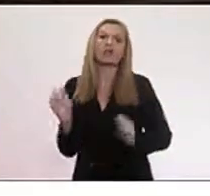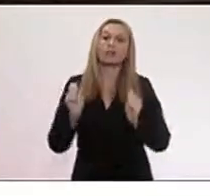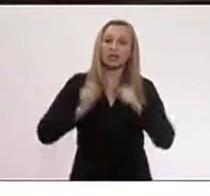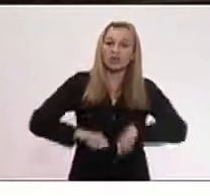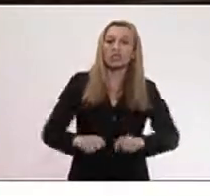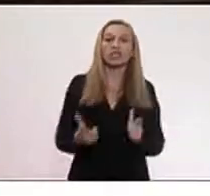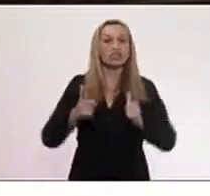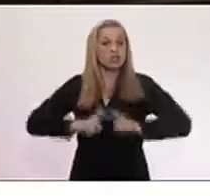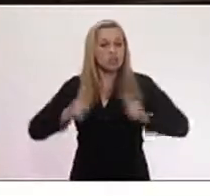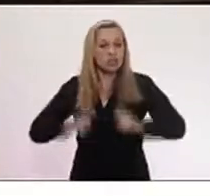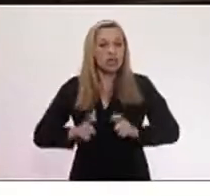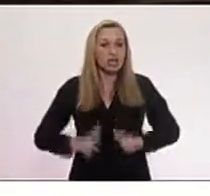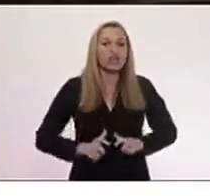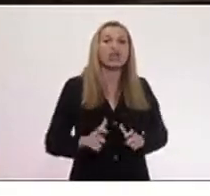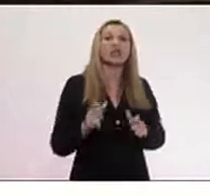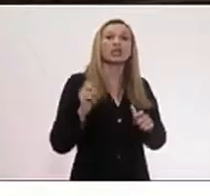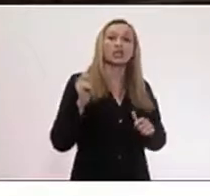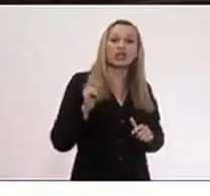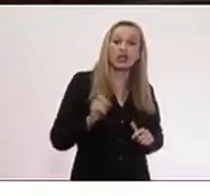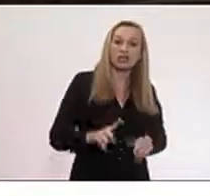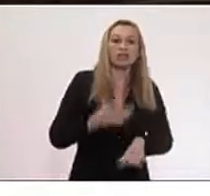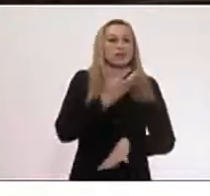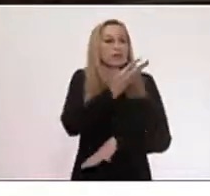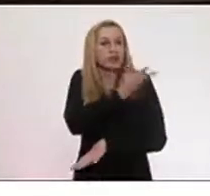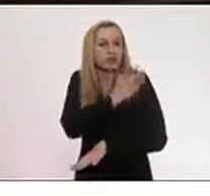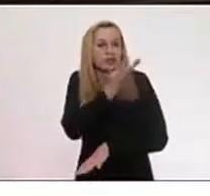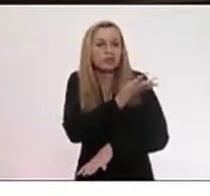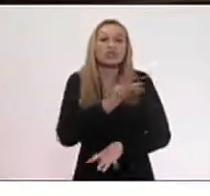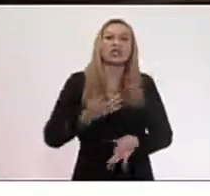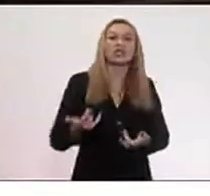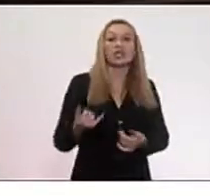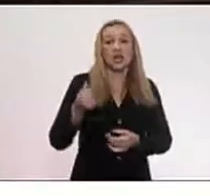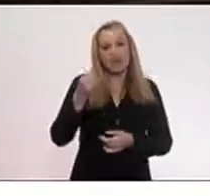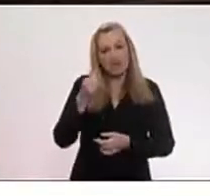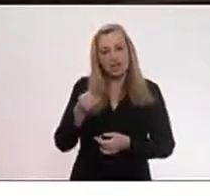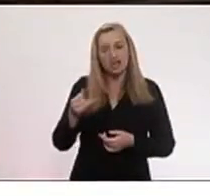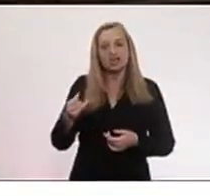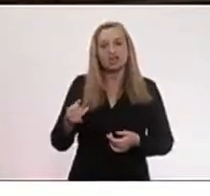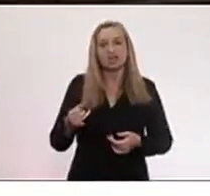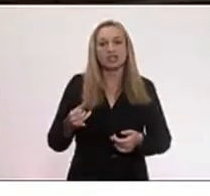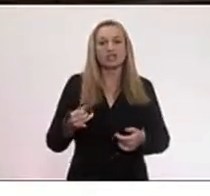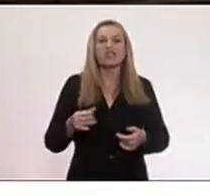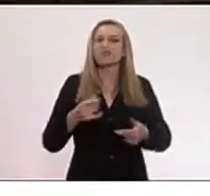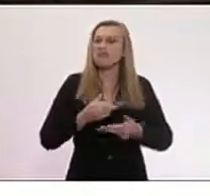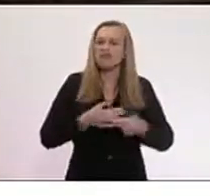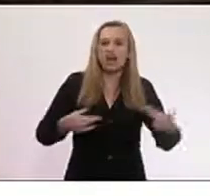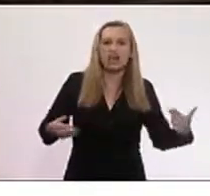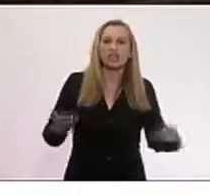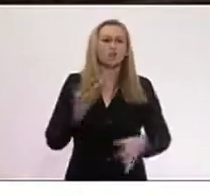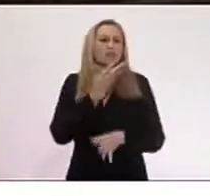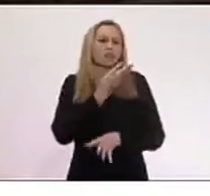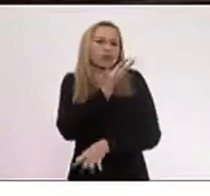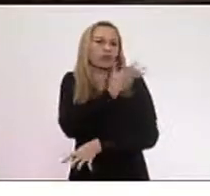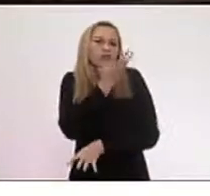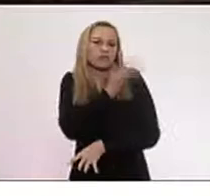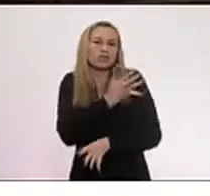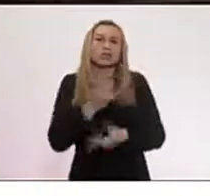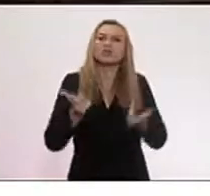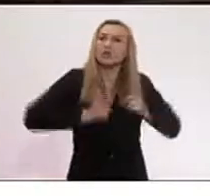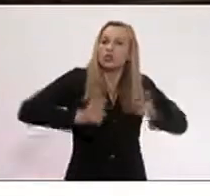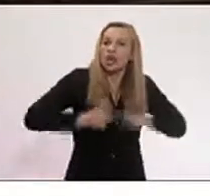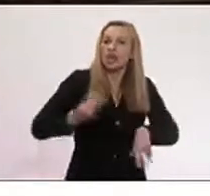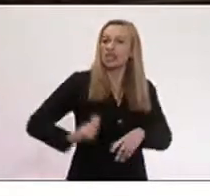desse lugar que é muito discriminado, que é vítima, senhor presidente, de muito preconceito como lugar que vive